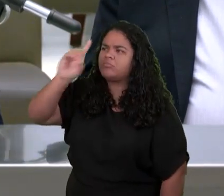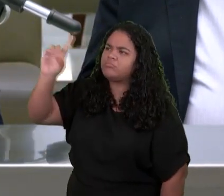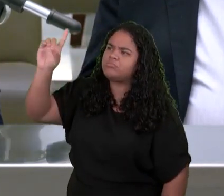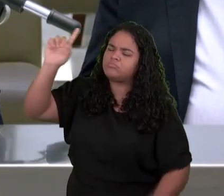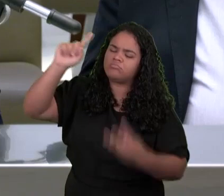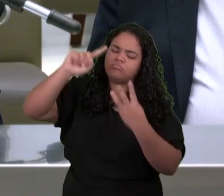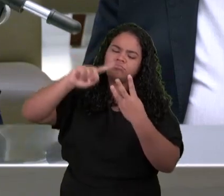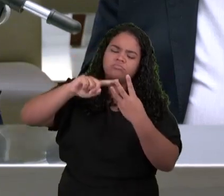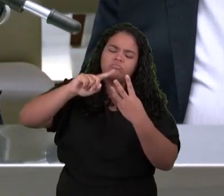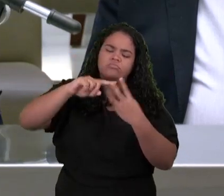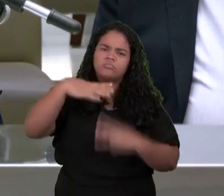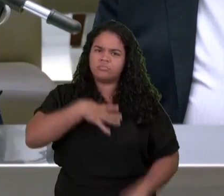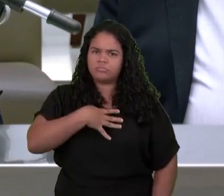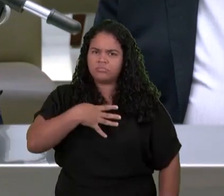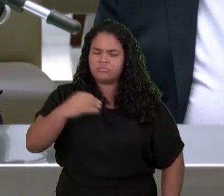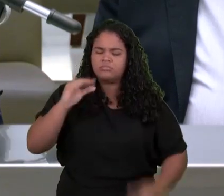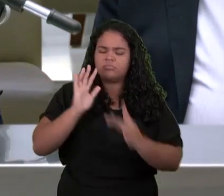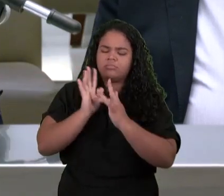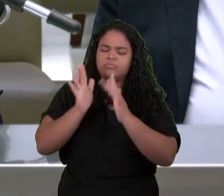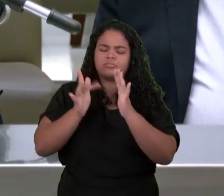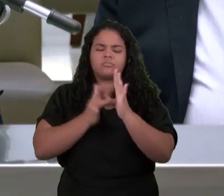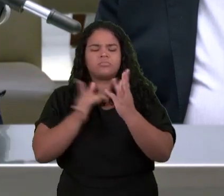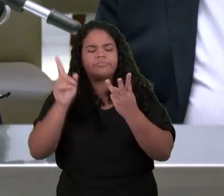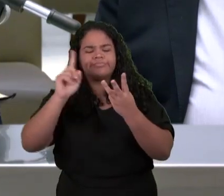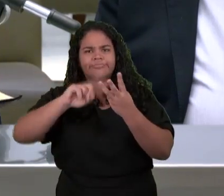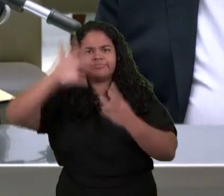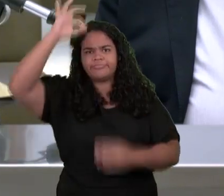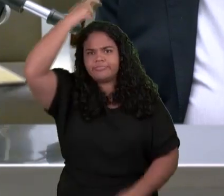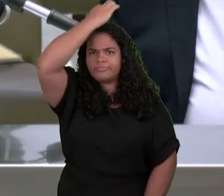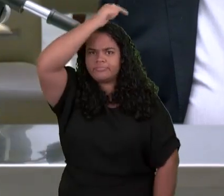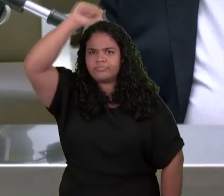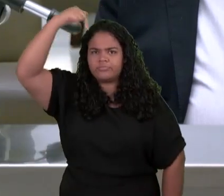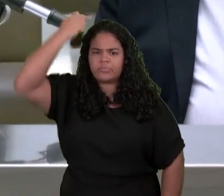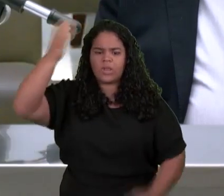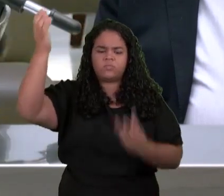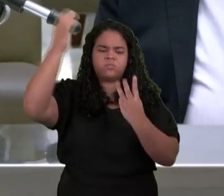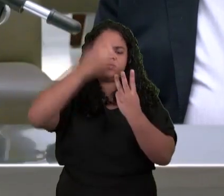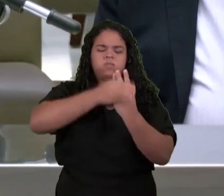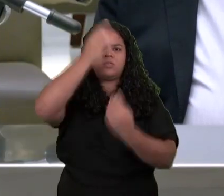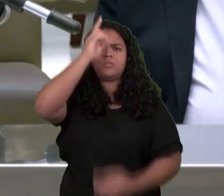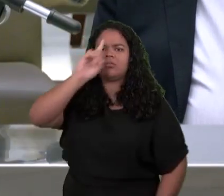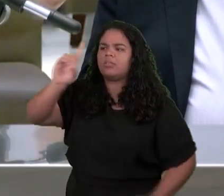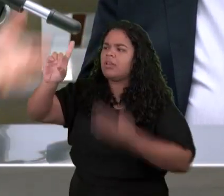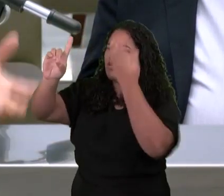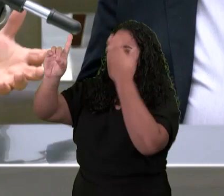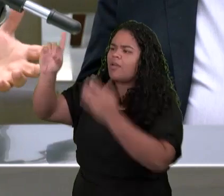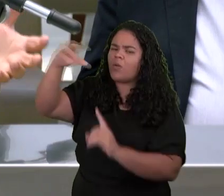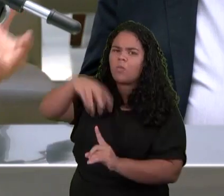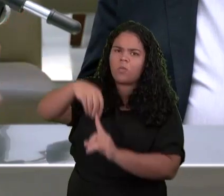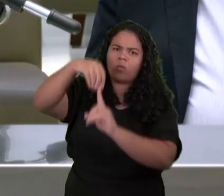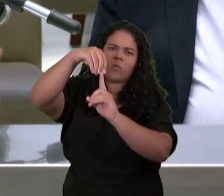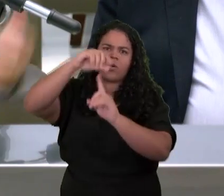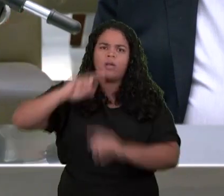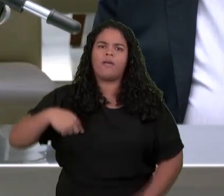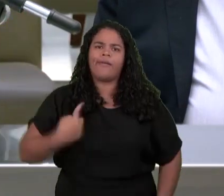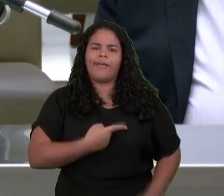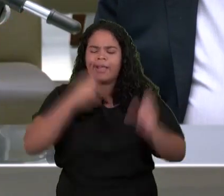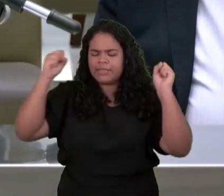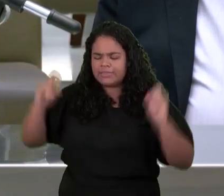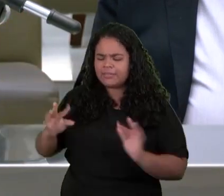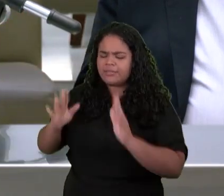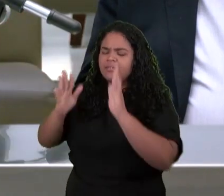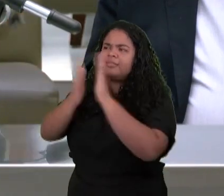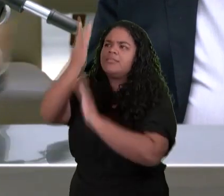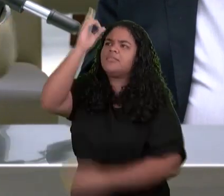E sem Separar As substâncias Quando eu glorifico A Deus Eu estou glorificando A Jesus Quando eu glorifico A